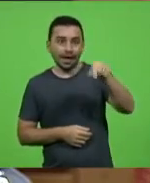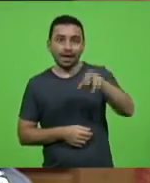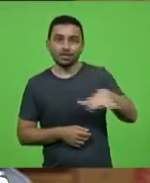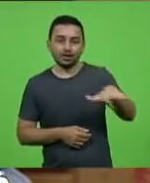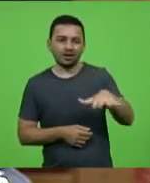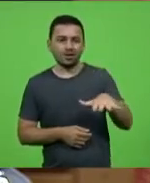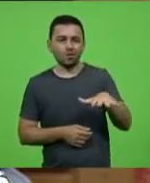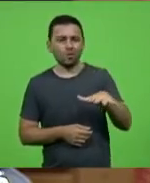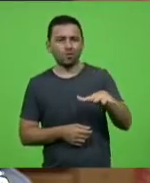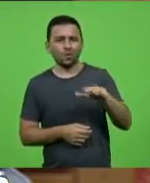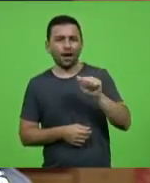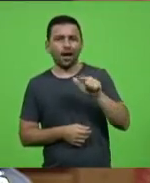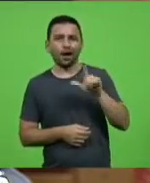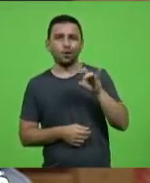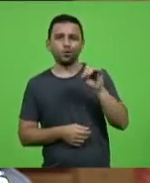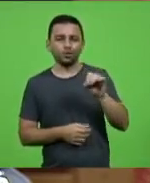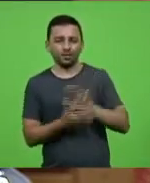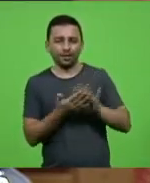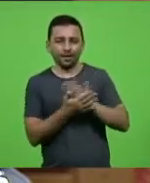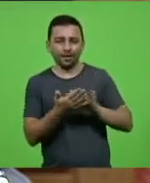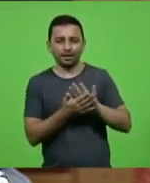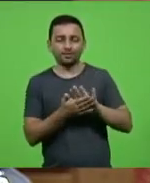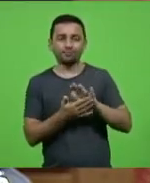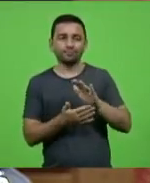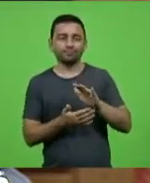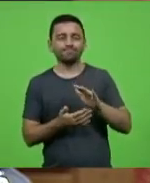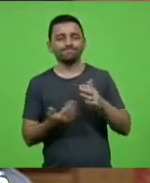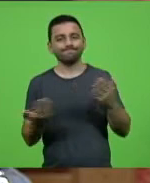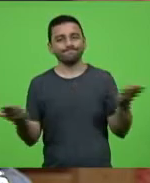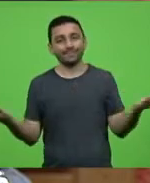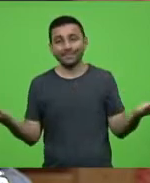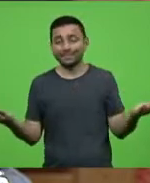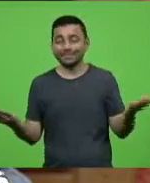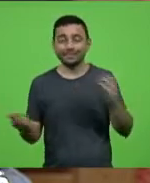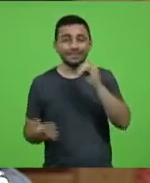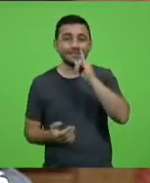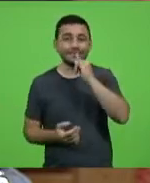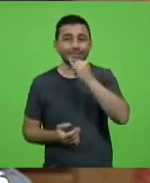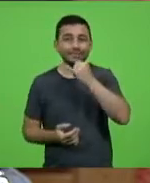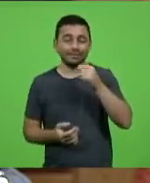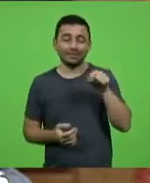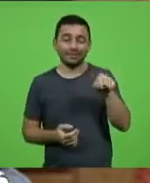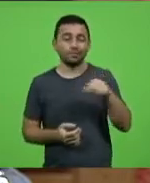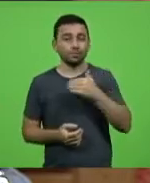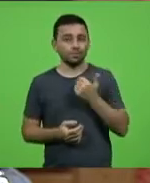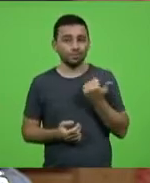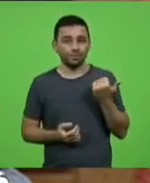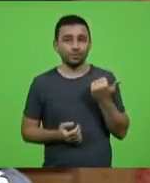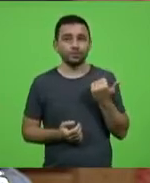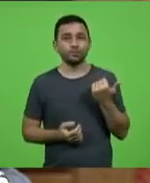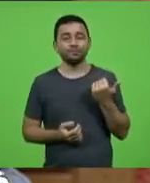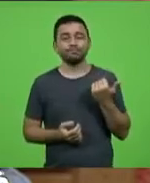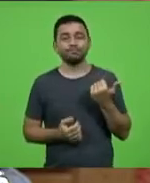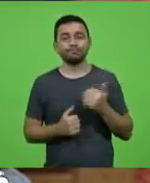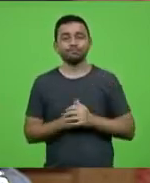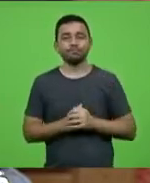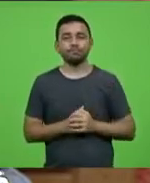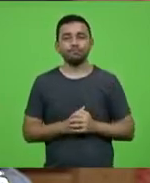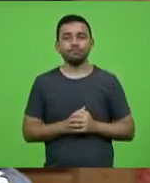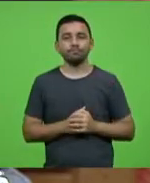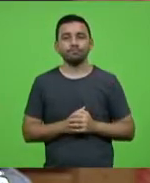infelizmente, Deus o levou para outra missão, infelizmente, porque, quando vem de Deus, a gente tem que